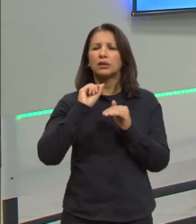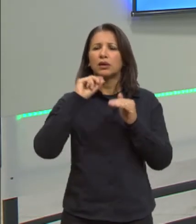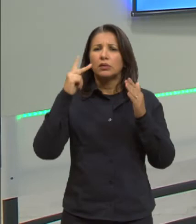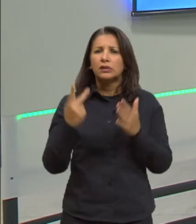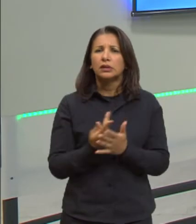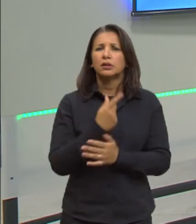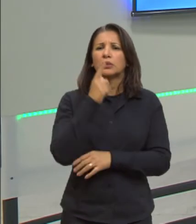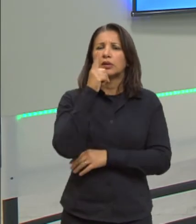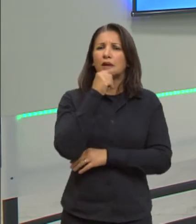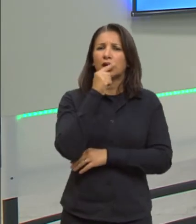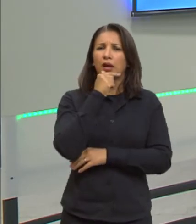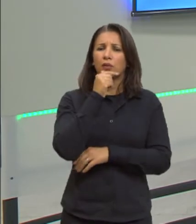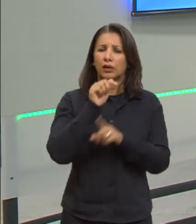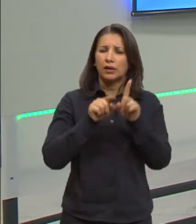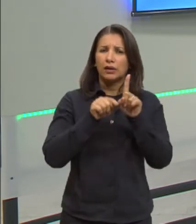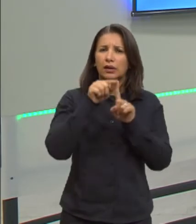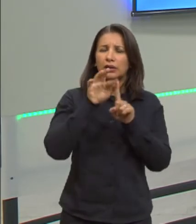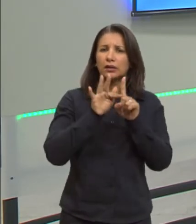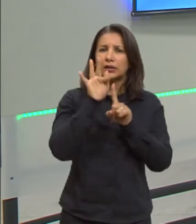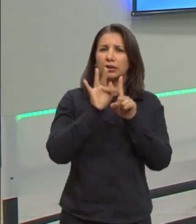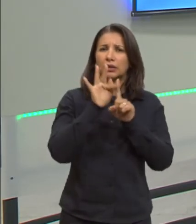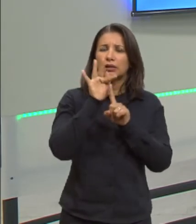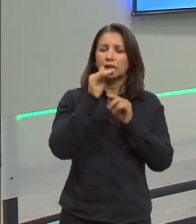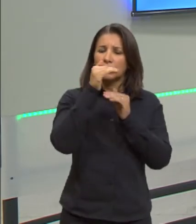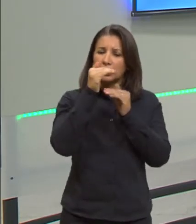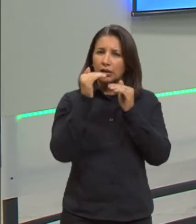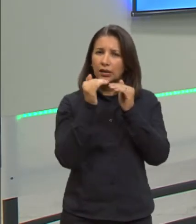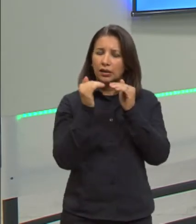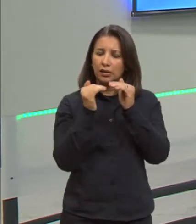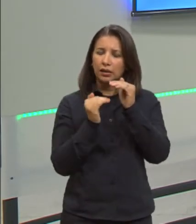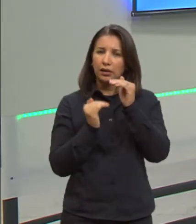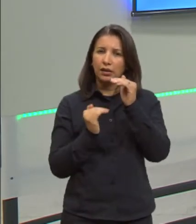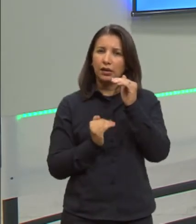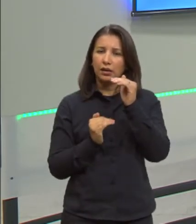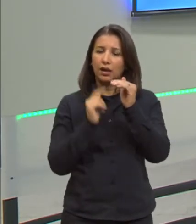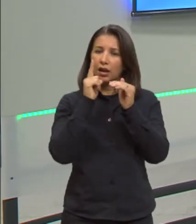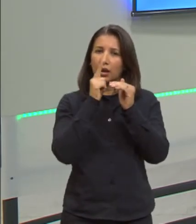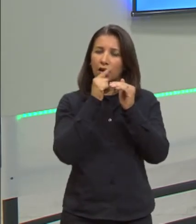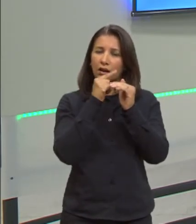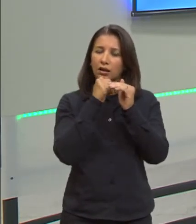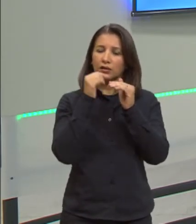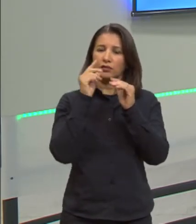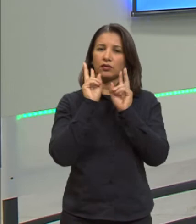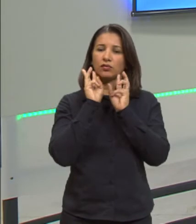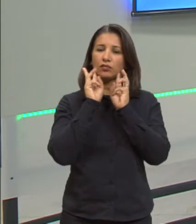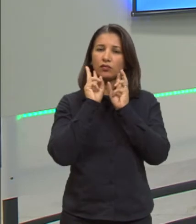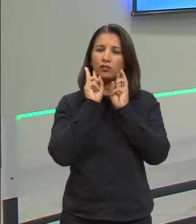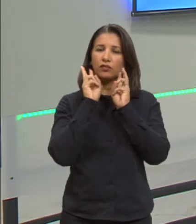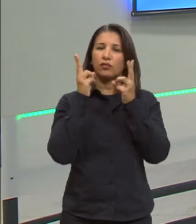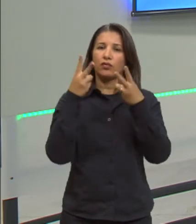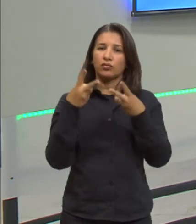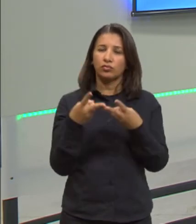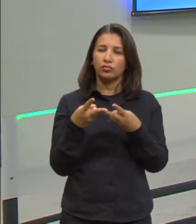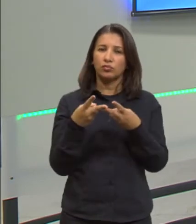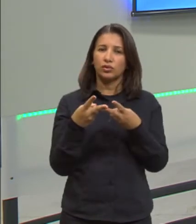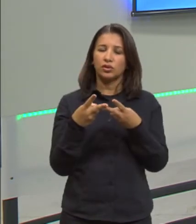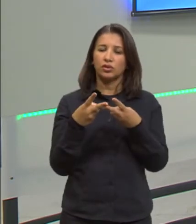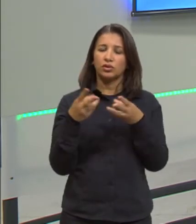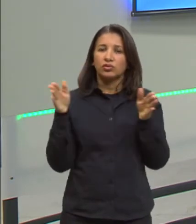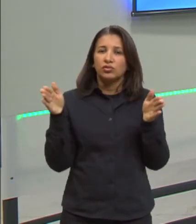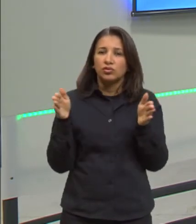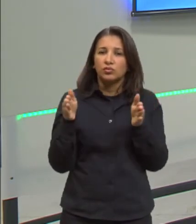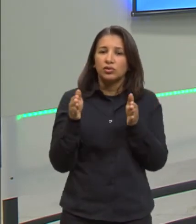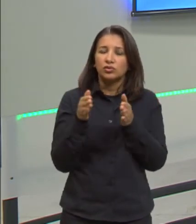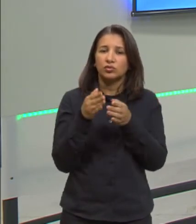quando a temperatura foi baixando? A água foi diminuindo o seu volume porque a temperatura foi baixando.